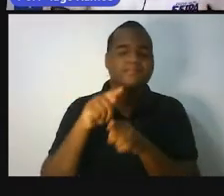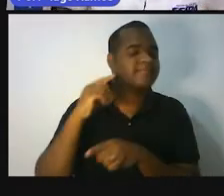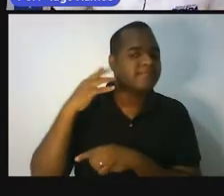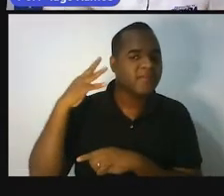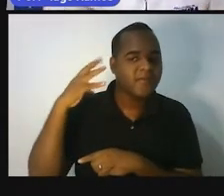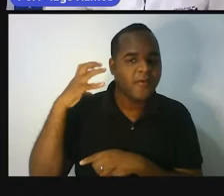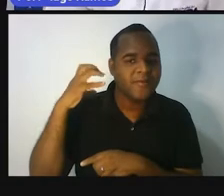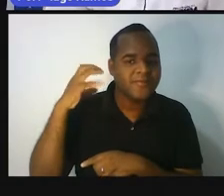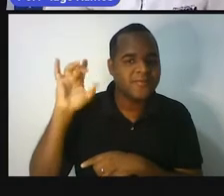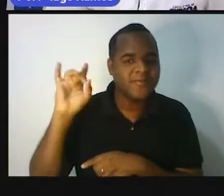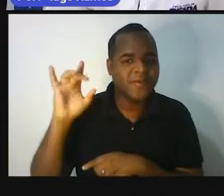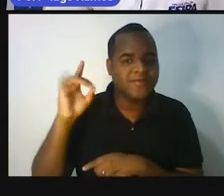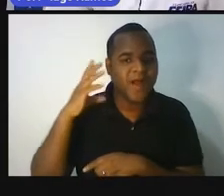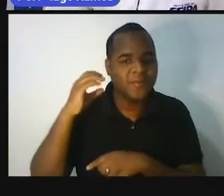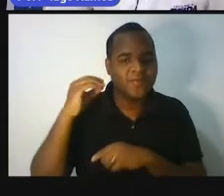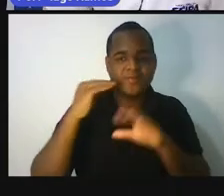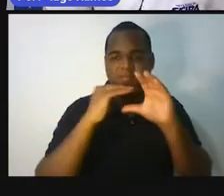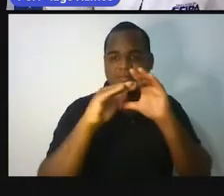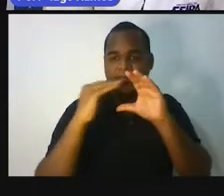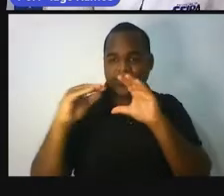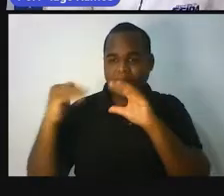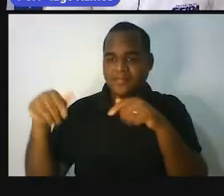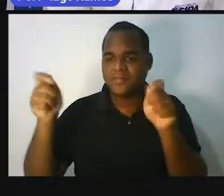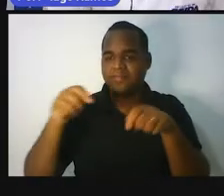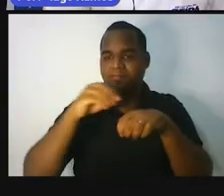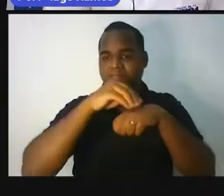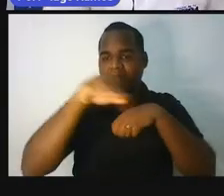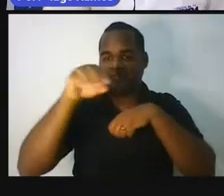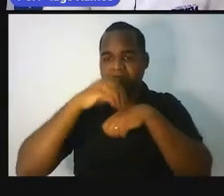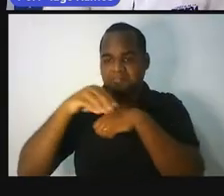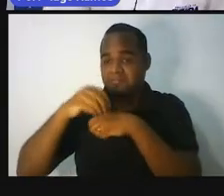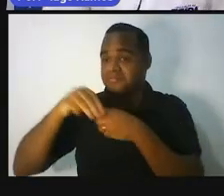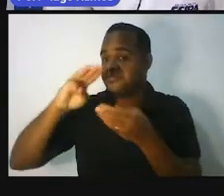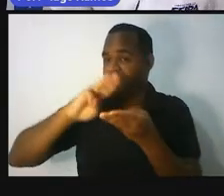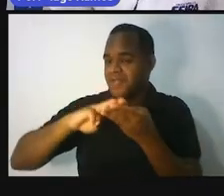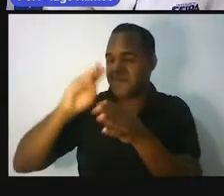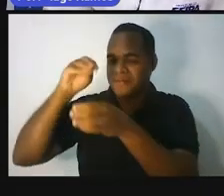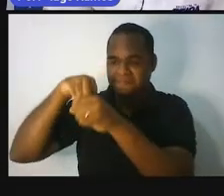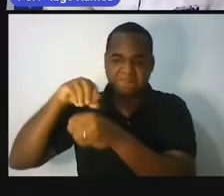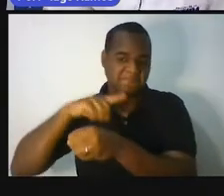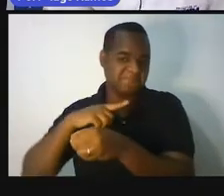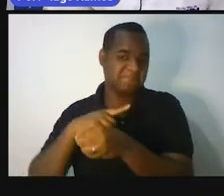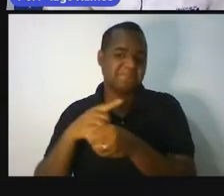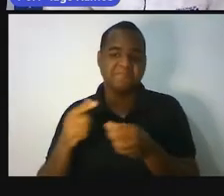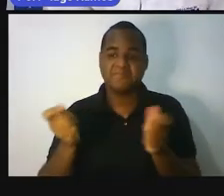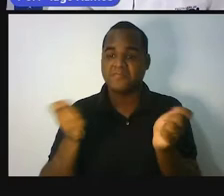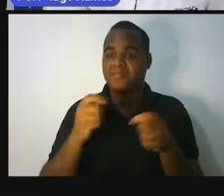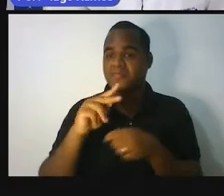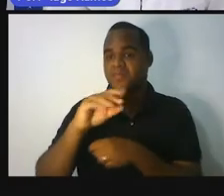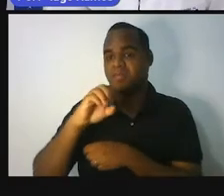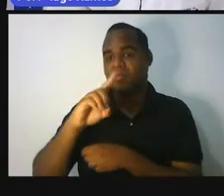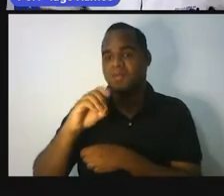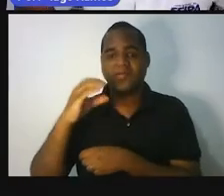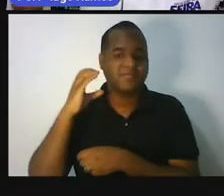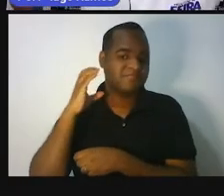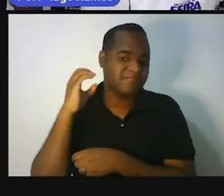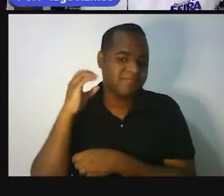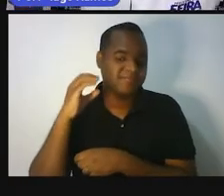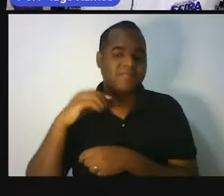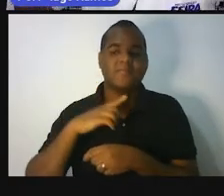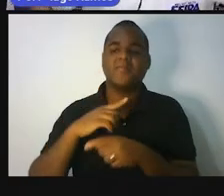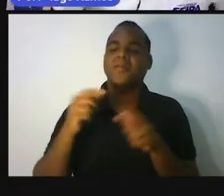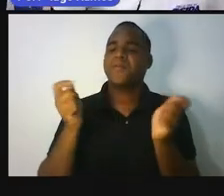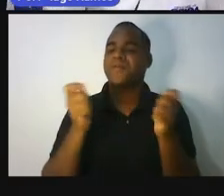é só áudio, tá bom? Então esse podcast, Matemática é o podcast de nada mais nada menos do que